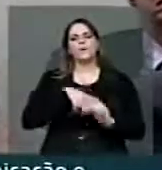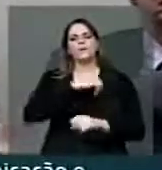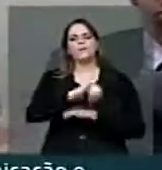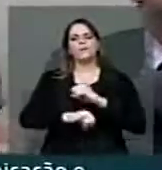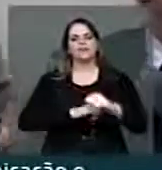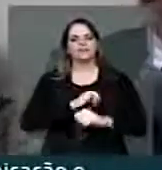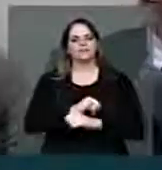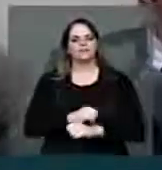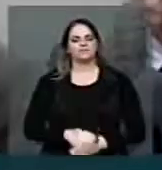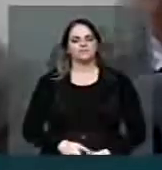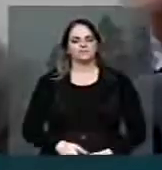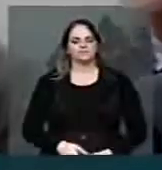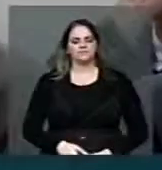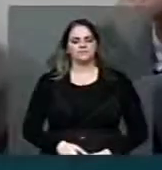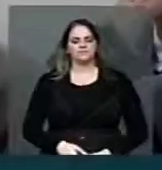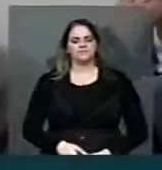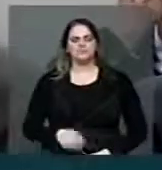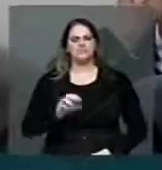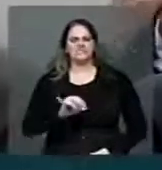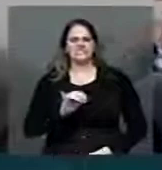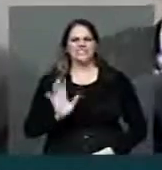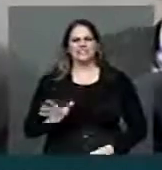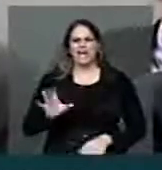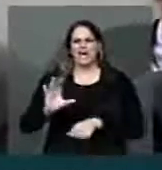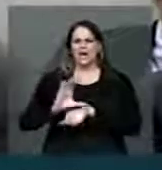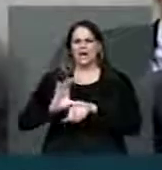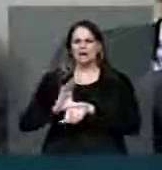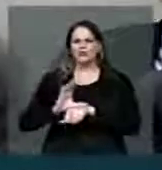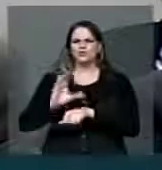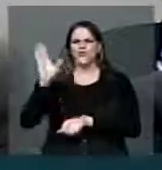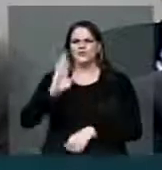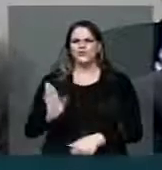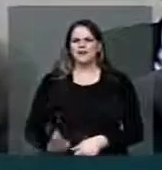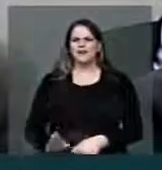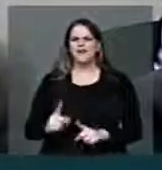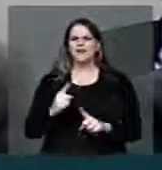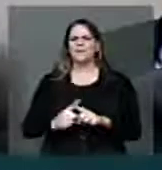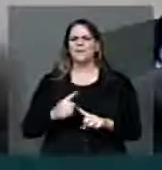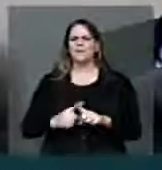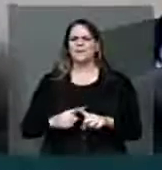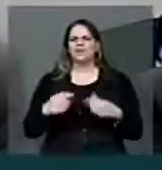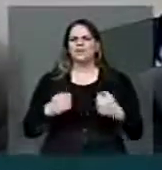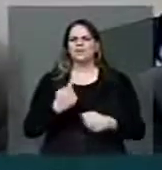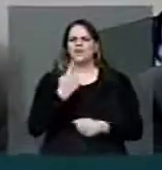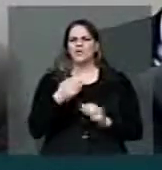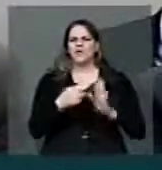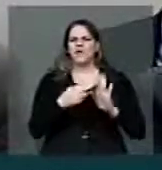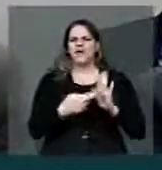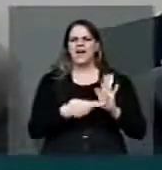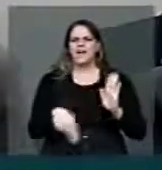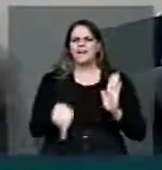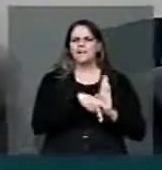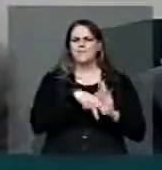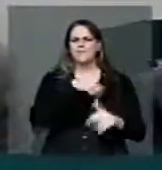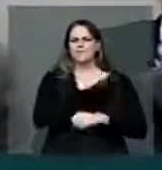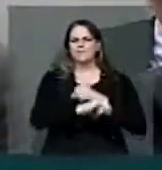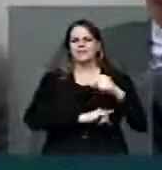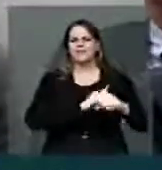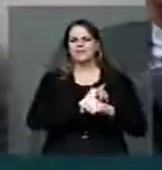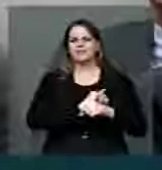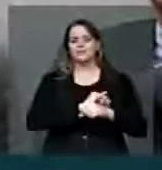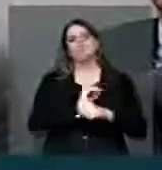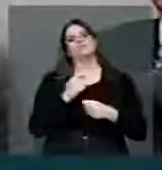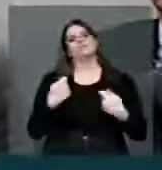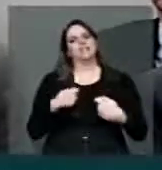Bom, mas se a gente já tem uma constituição da república, por que ter uma regra específica para a internet? Para defender três